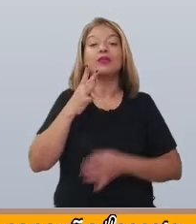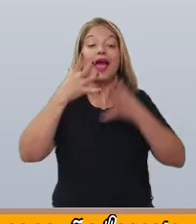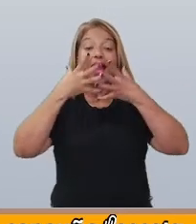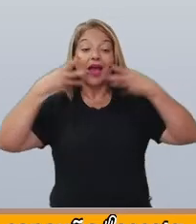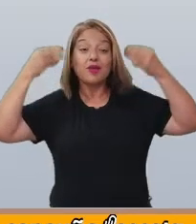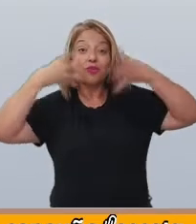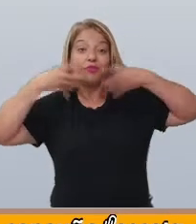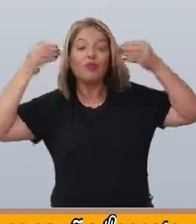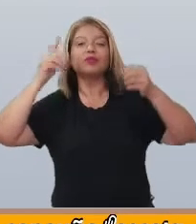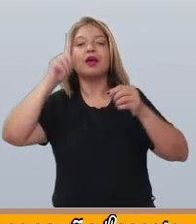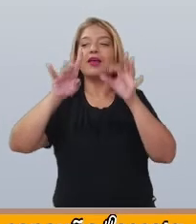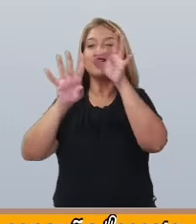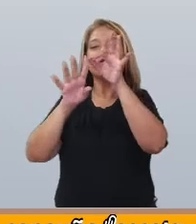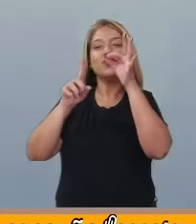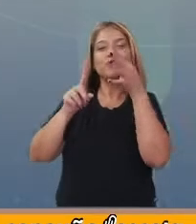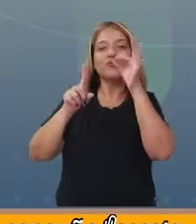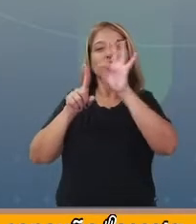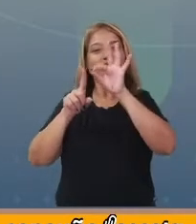Uvas